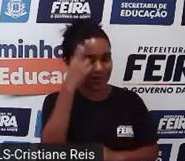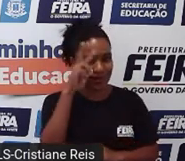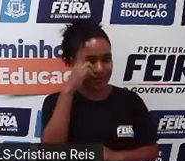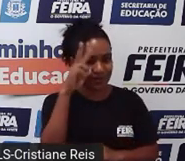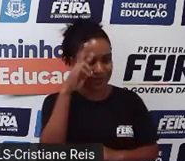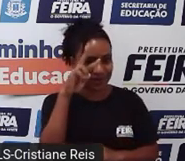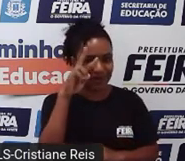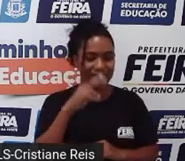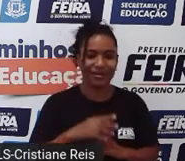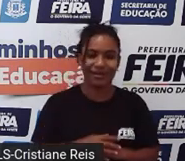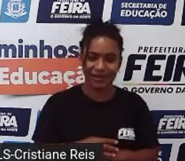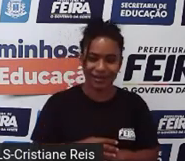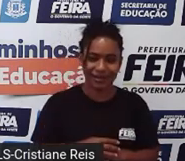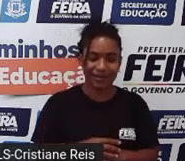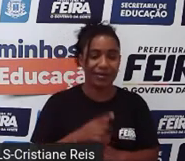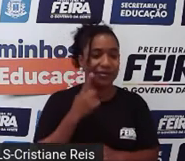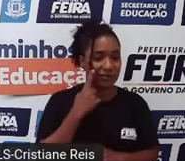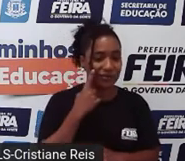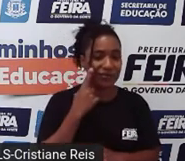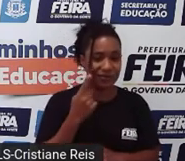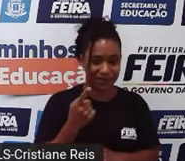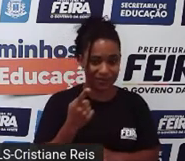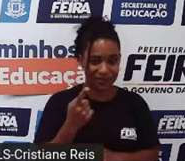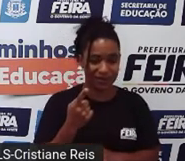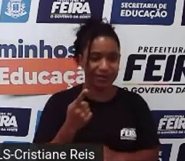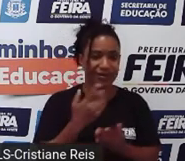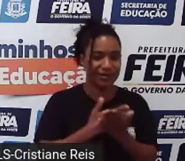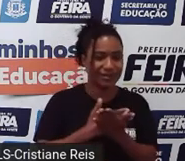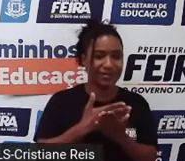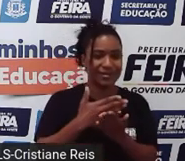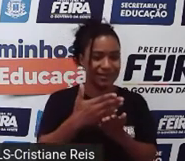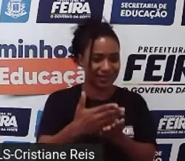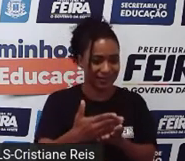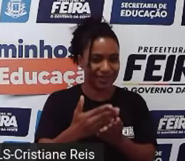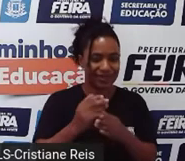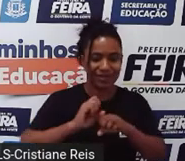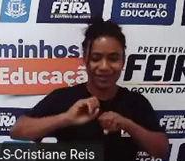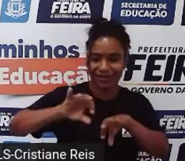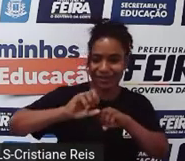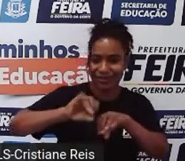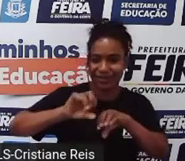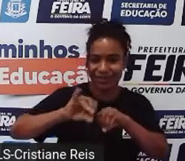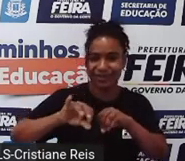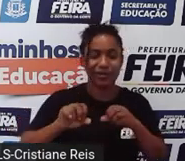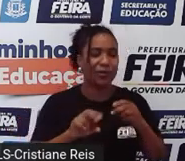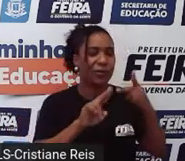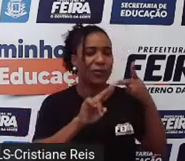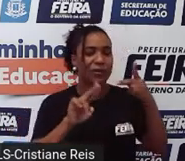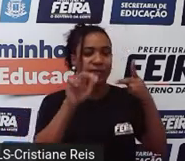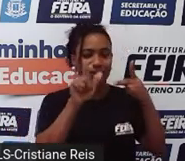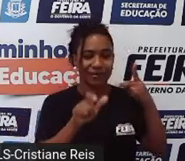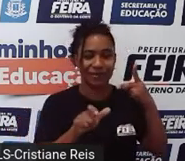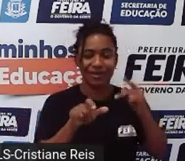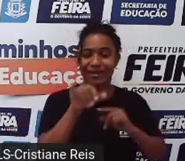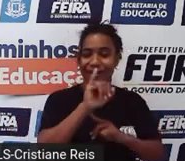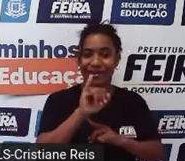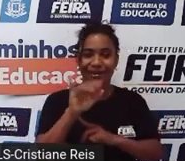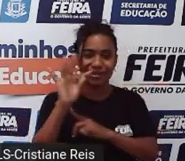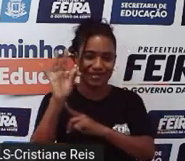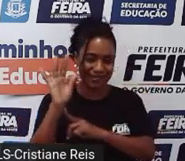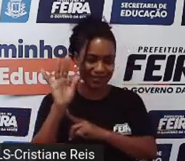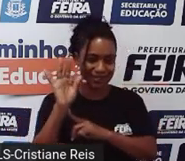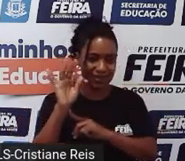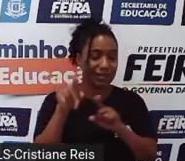Então, vocês devem ter observado que desde o início da aula, eu estou sempre utilizando o pronome it. E o verbo to be